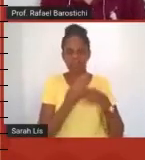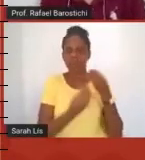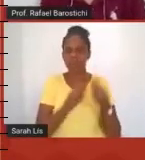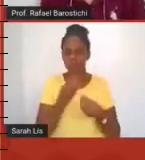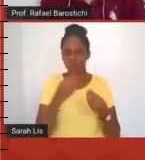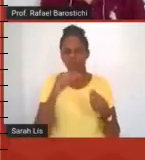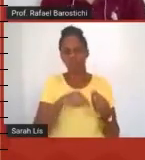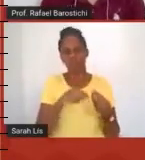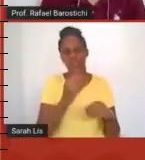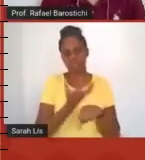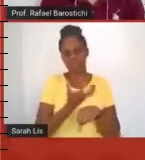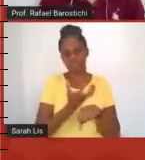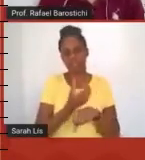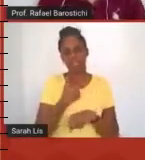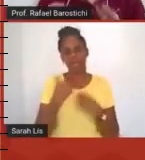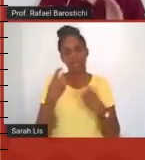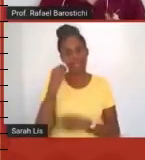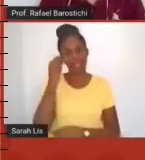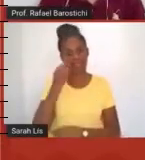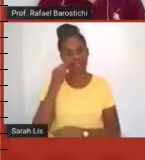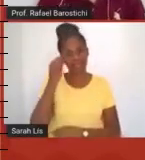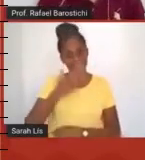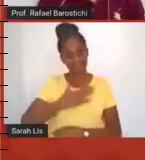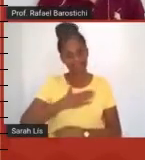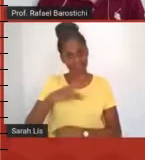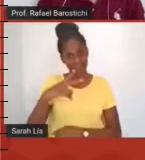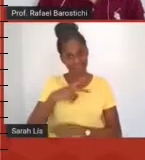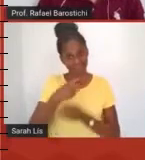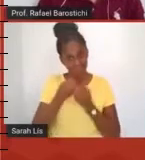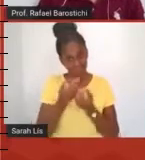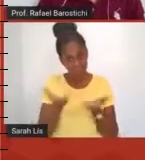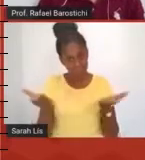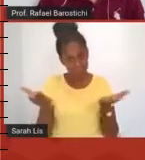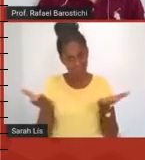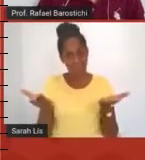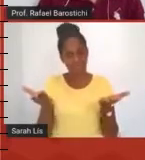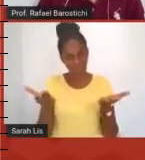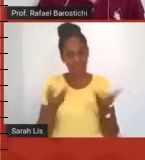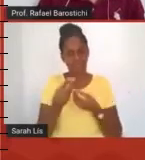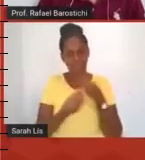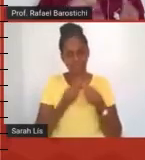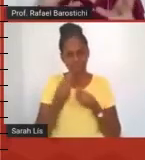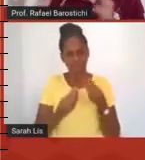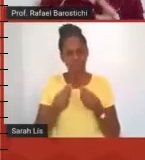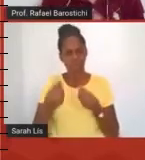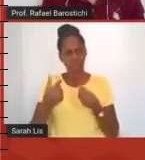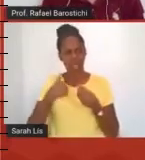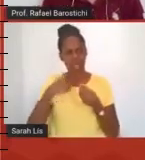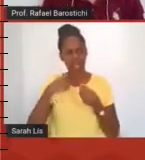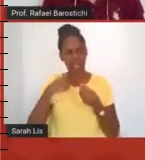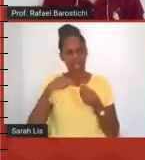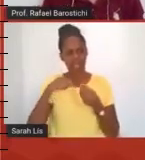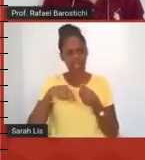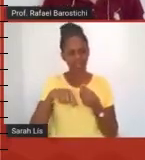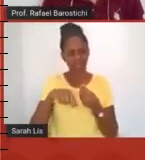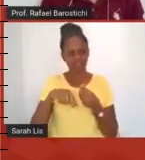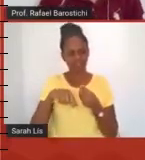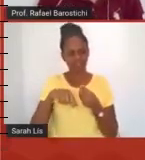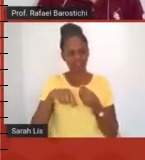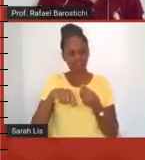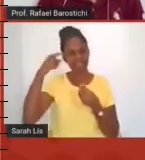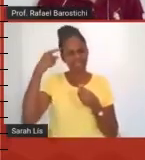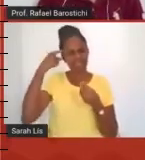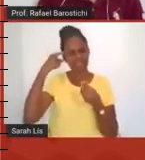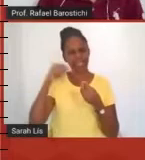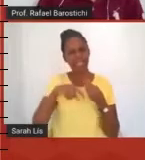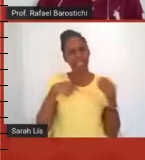compartilhar um pouquinho de como foi a minha experiência pessoal nessa condução, dessa dinâmica em particular relacionada aos nossos